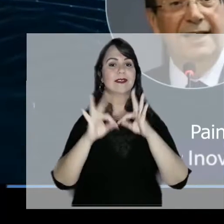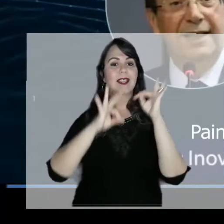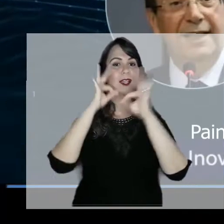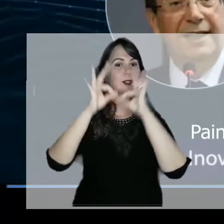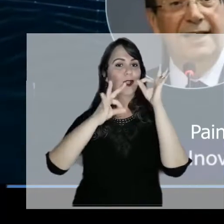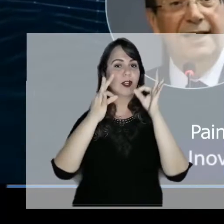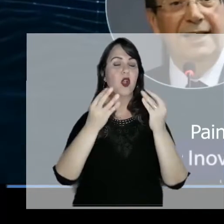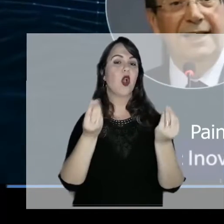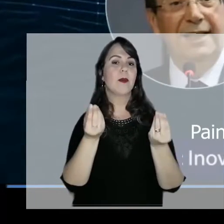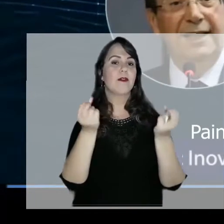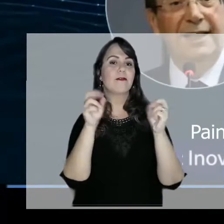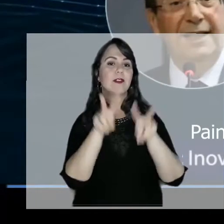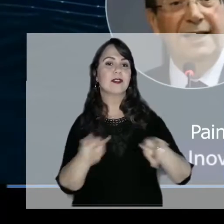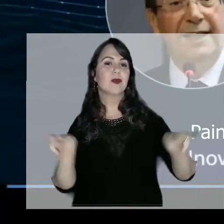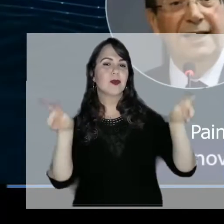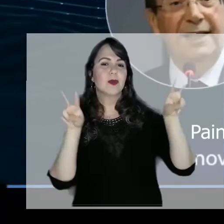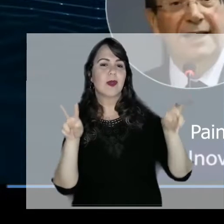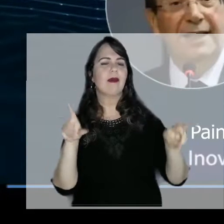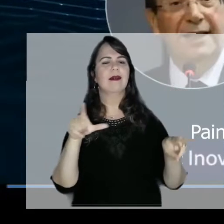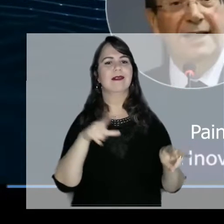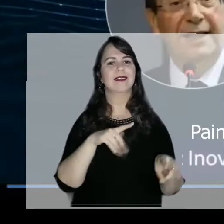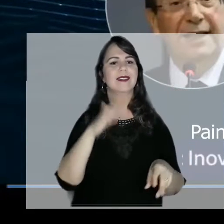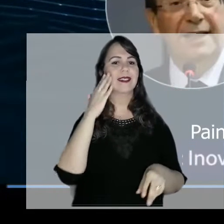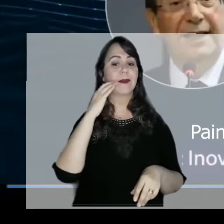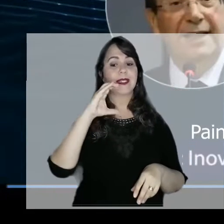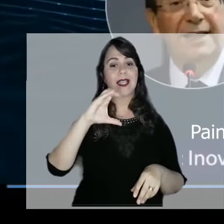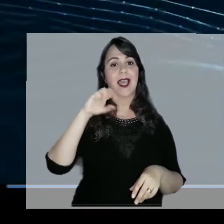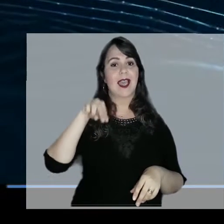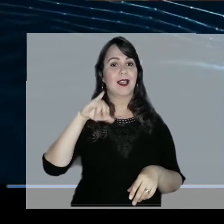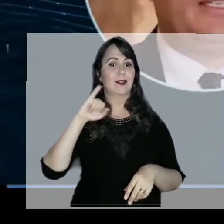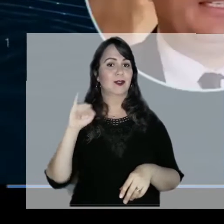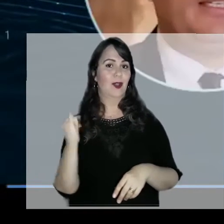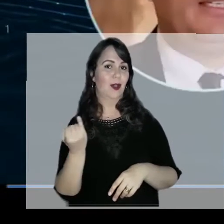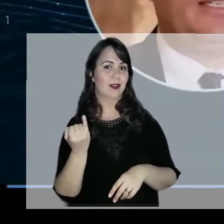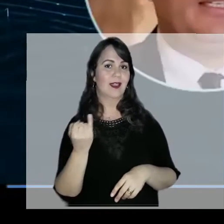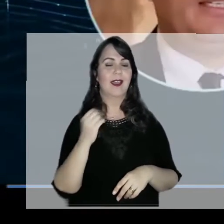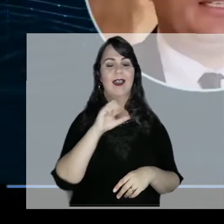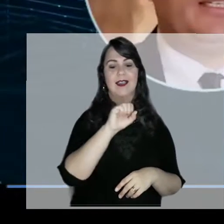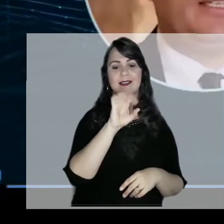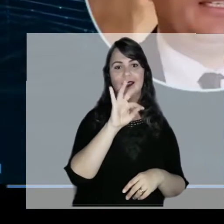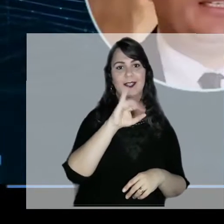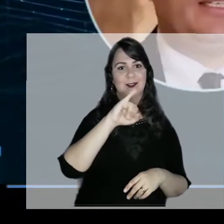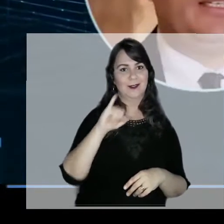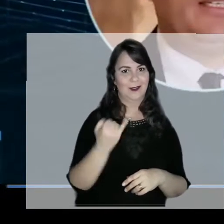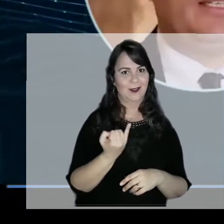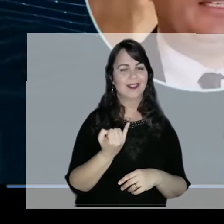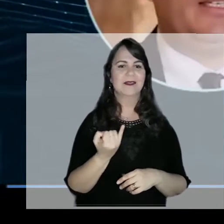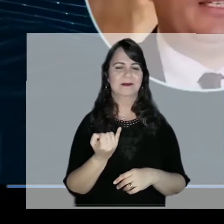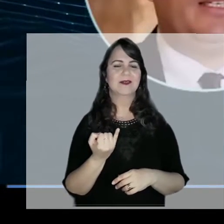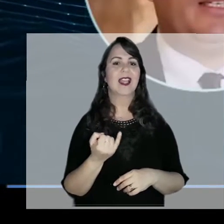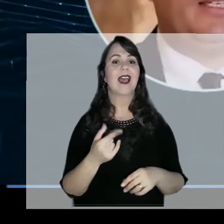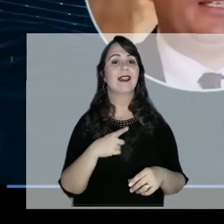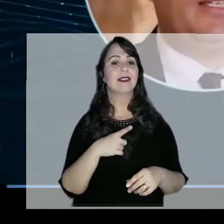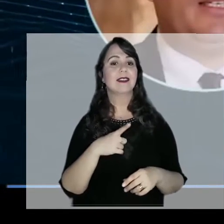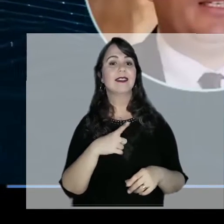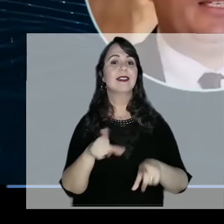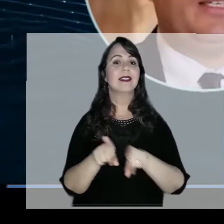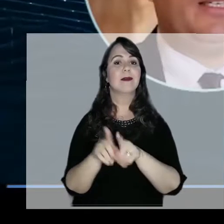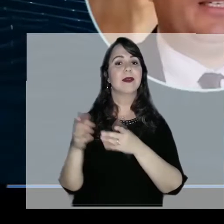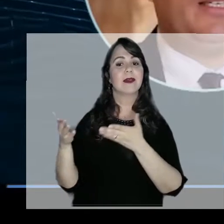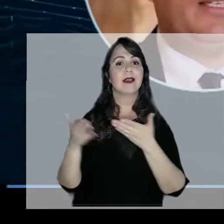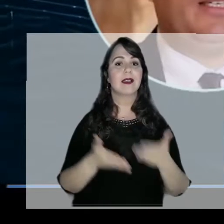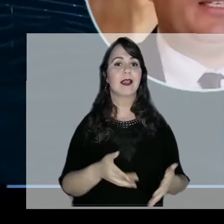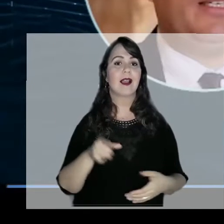Brasileiro, as visões do STJ e do CNJ. Alexandre Zavalha, Diretor da Legal